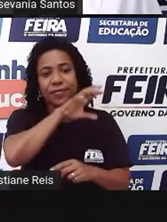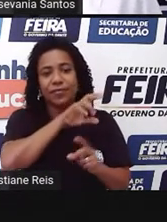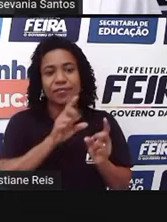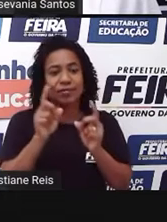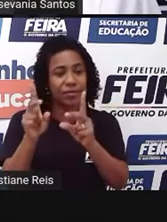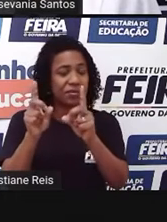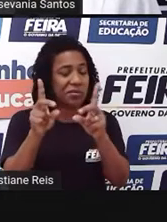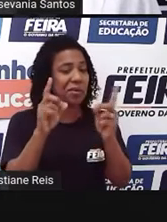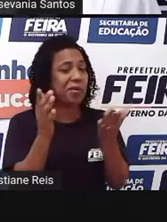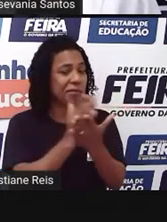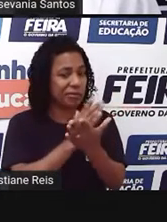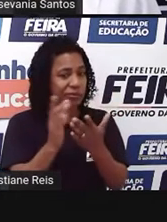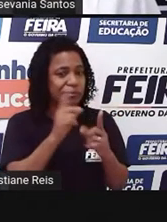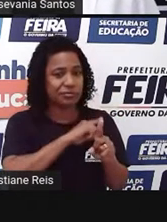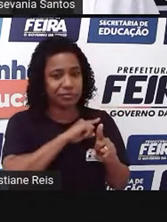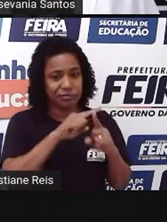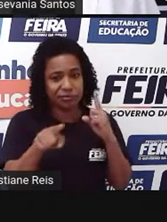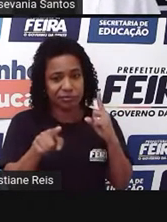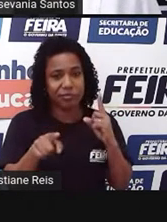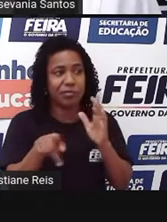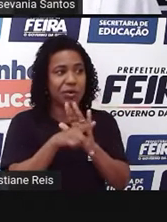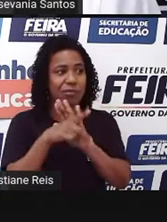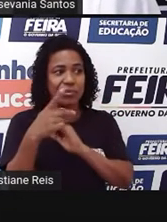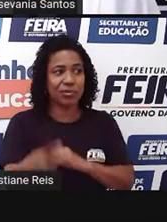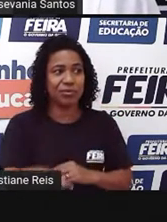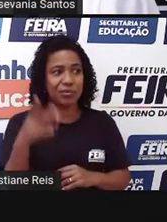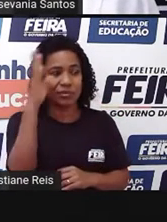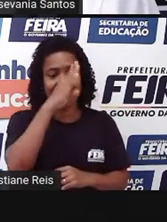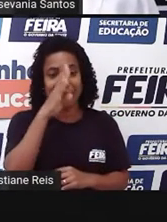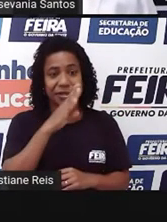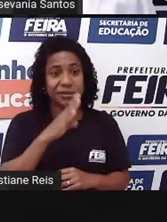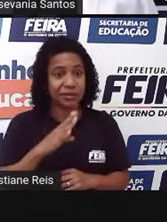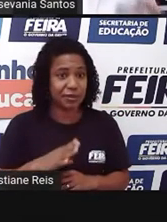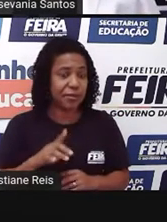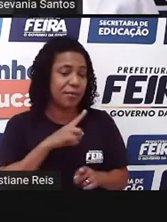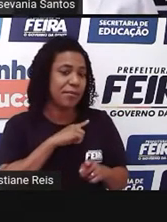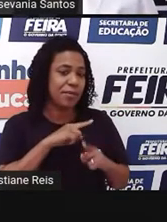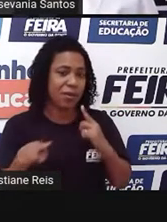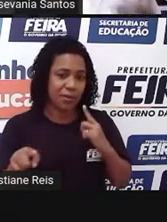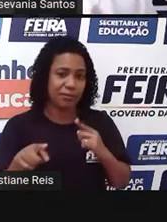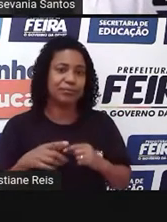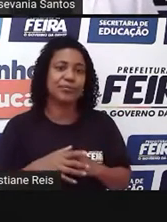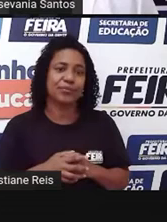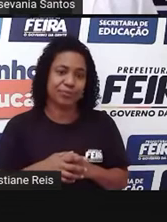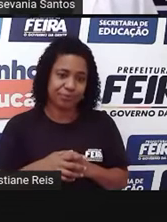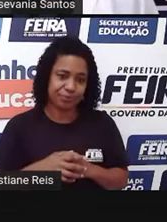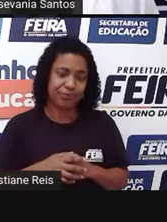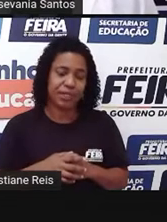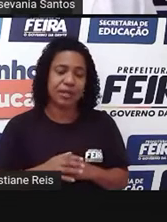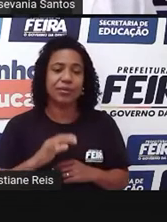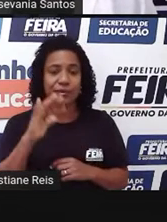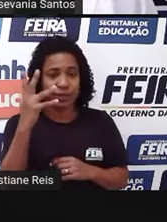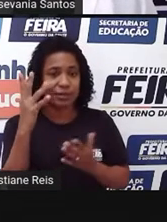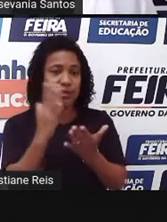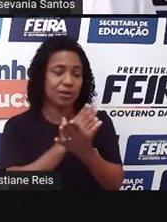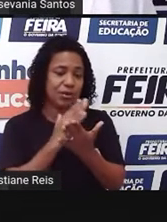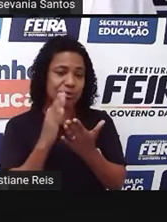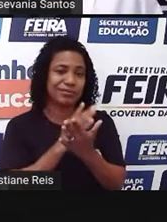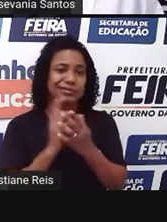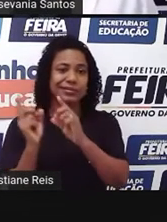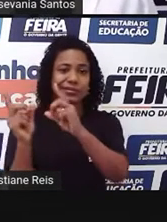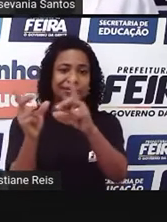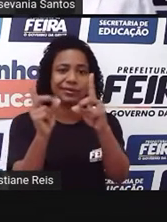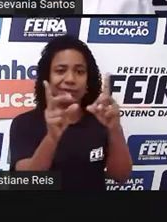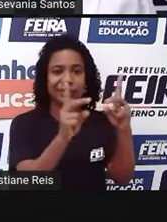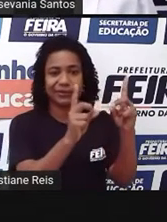deles, né, principalmente dos animais silvestres, mas, infelizmente, acontece, né, não